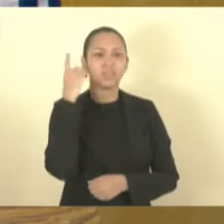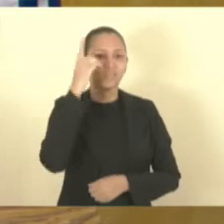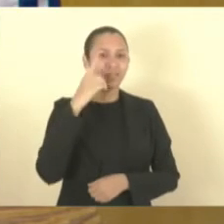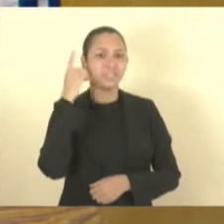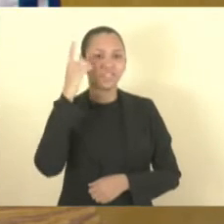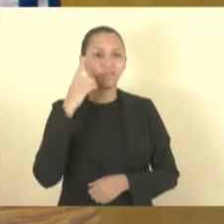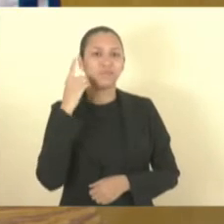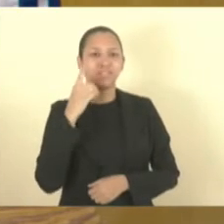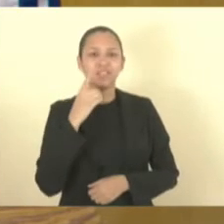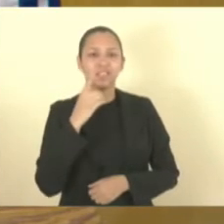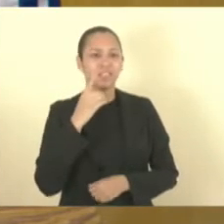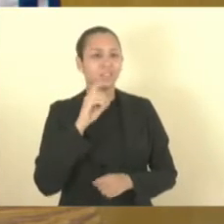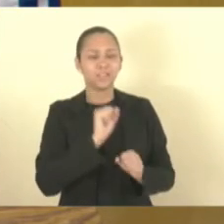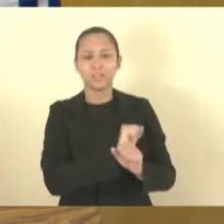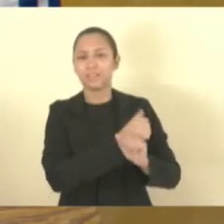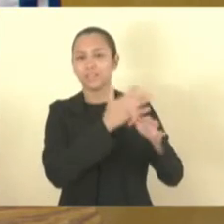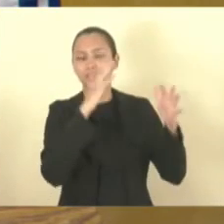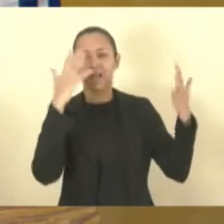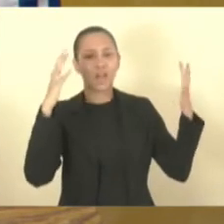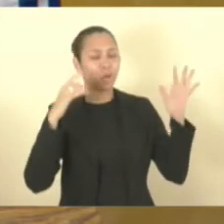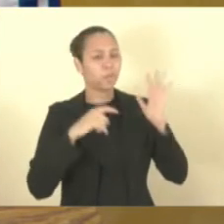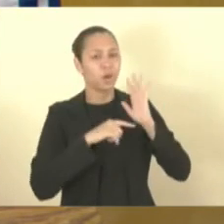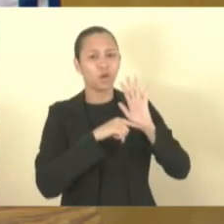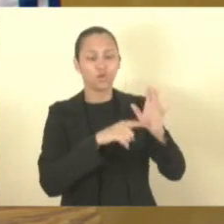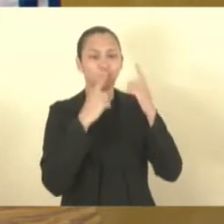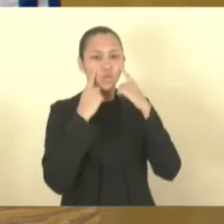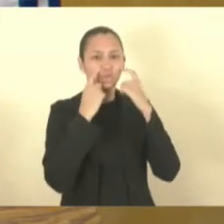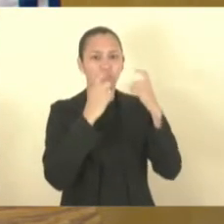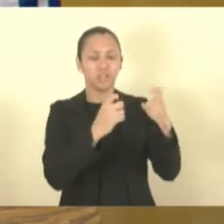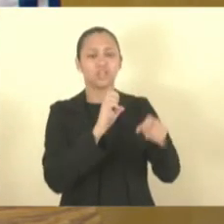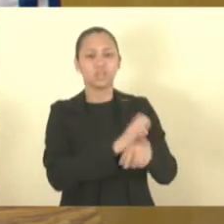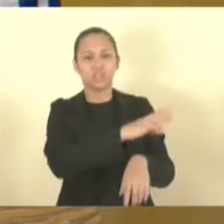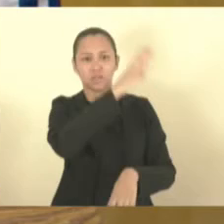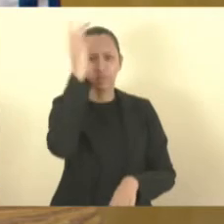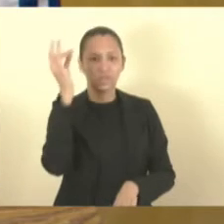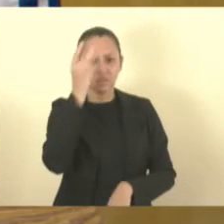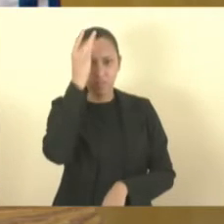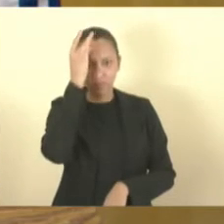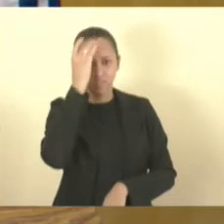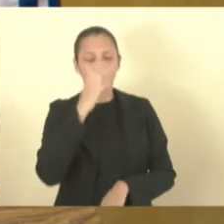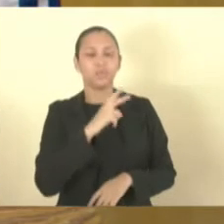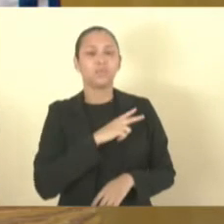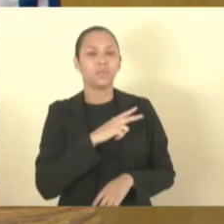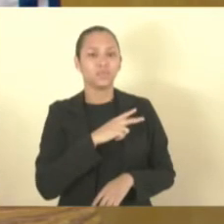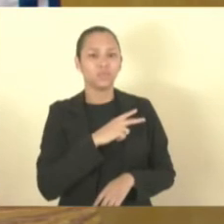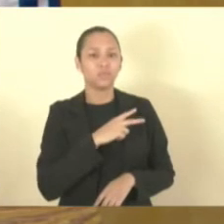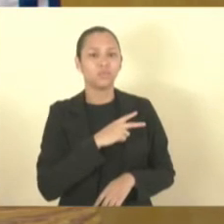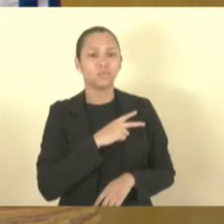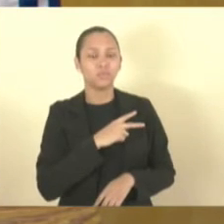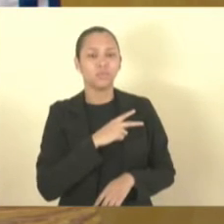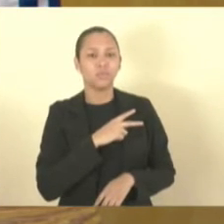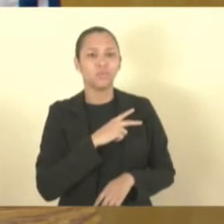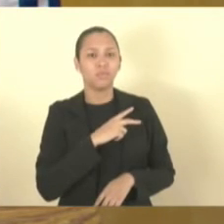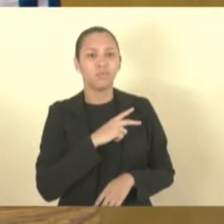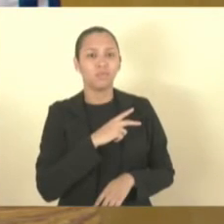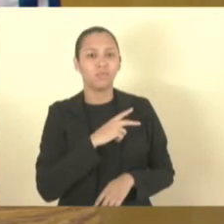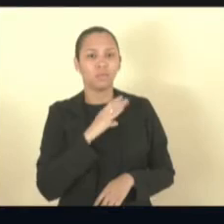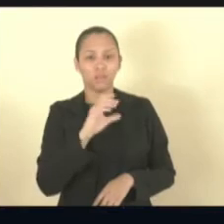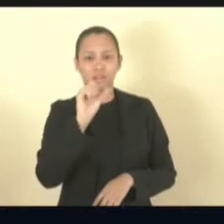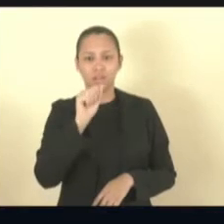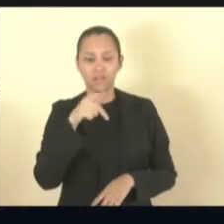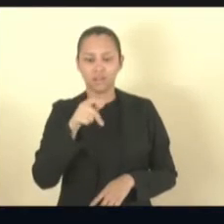que brilha sempre em favor de todos os interesses do Espírito Santo, particularmente lá do nosso Capo Paraó.